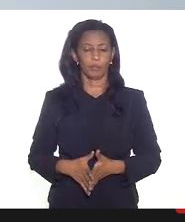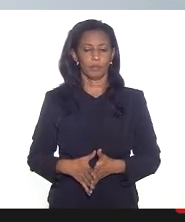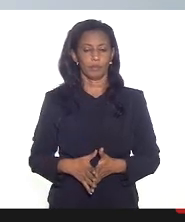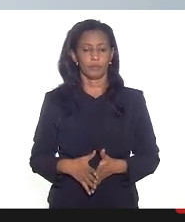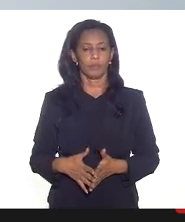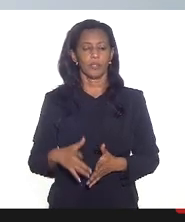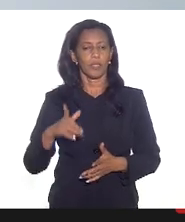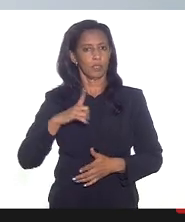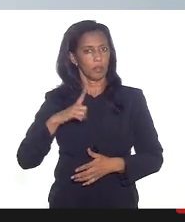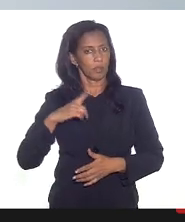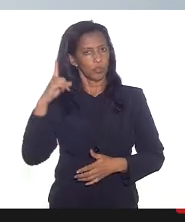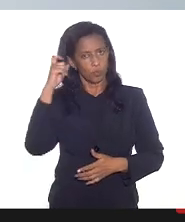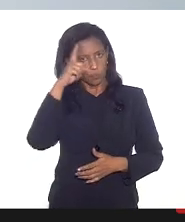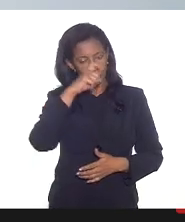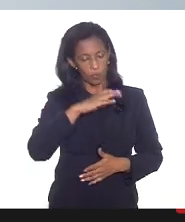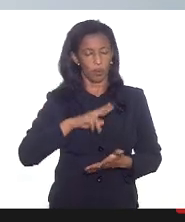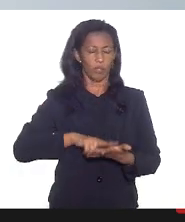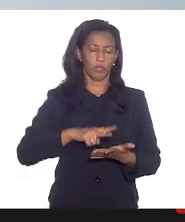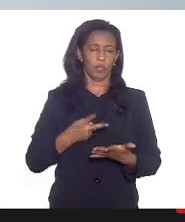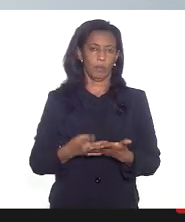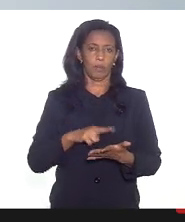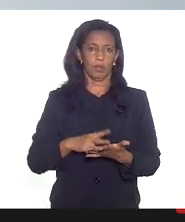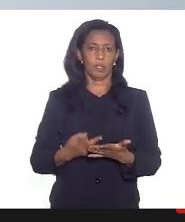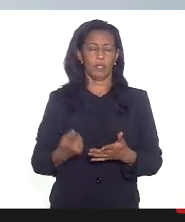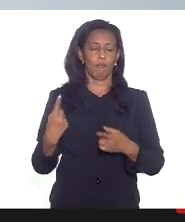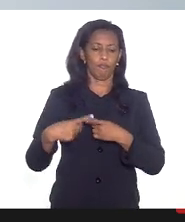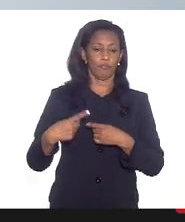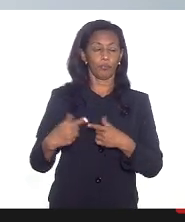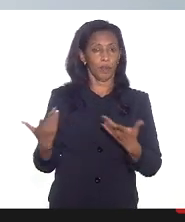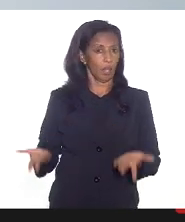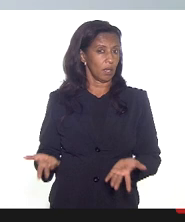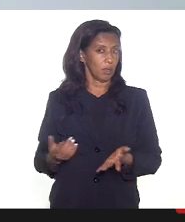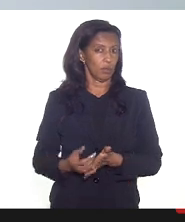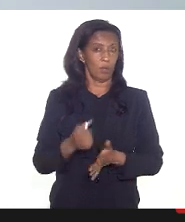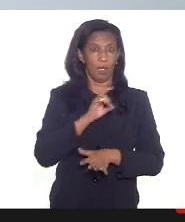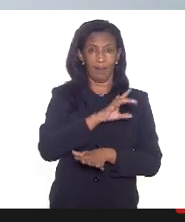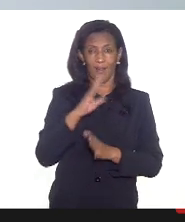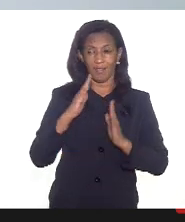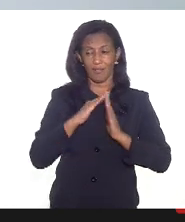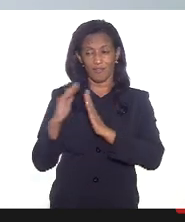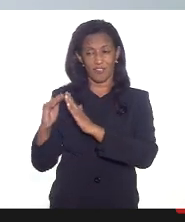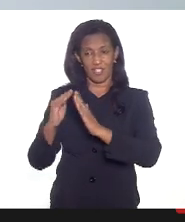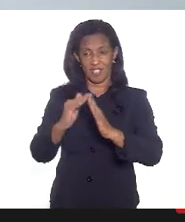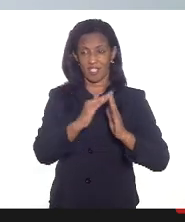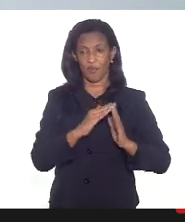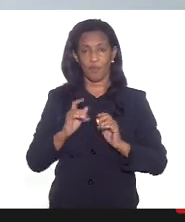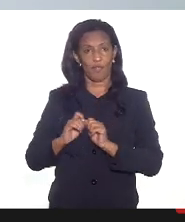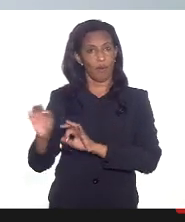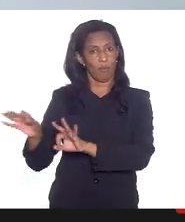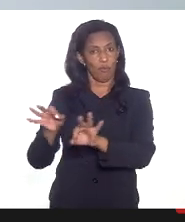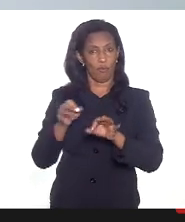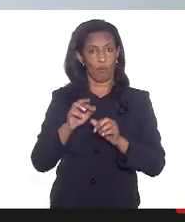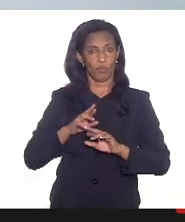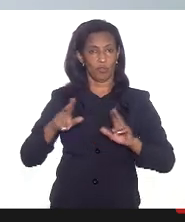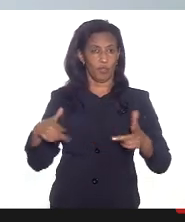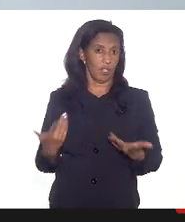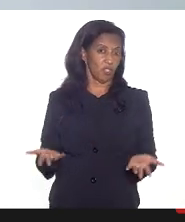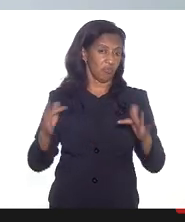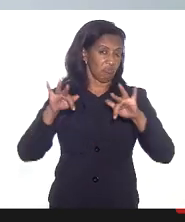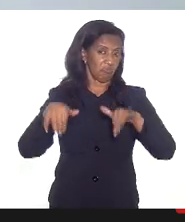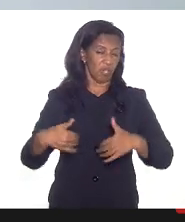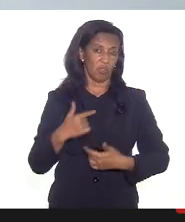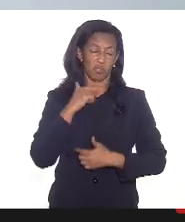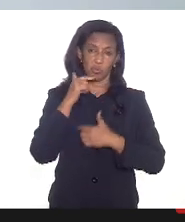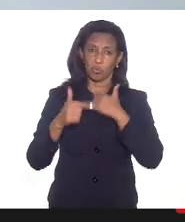a gente tem tido muita dificuldade de interpretação porque é isso cada vizinho tem feito de uma forma e no final a gente não